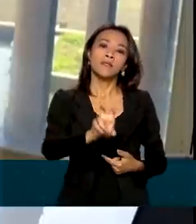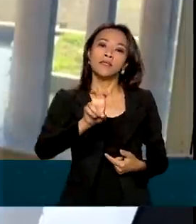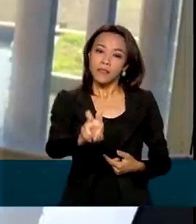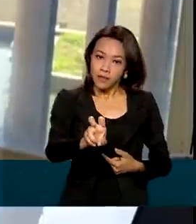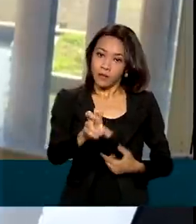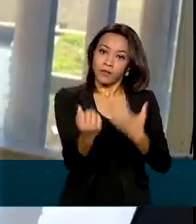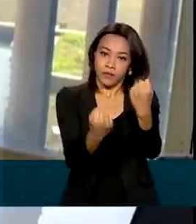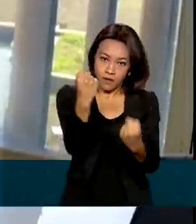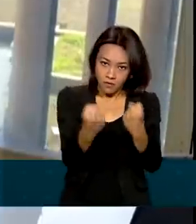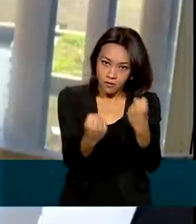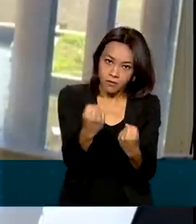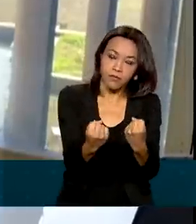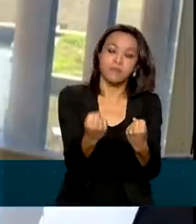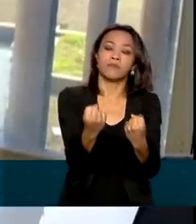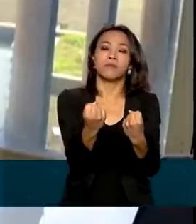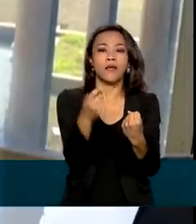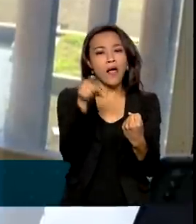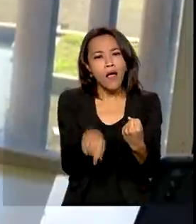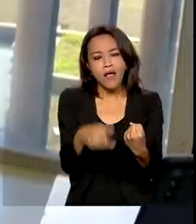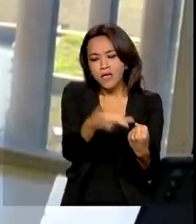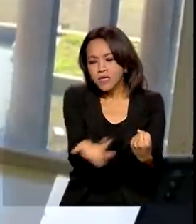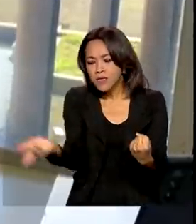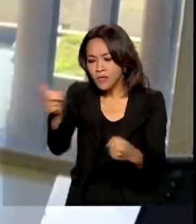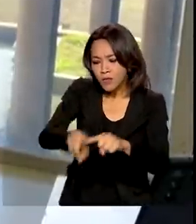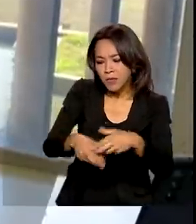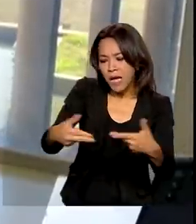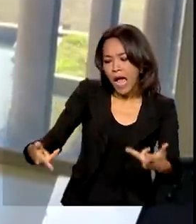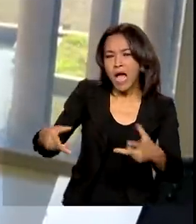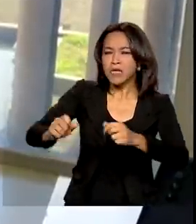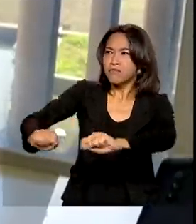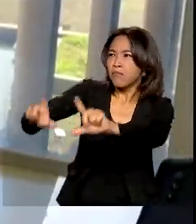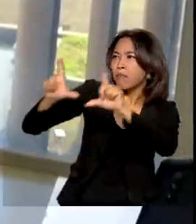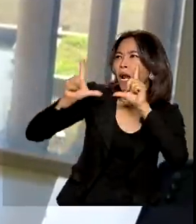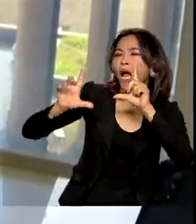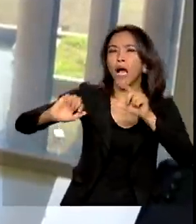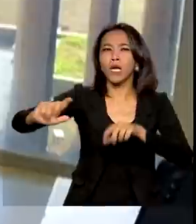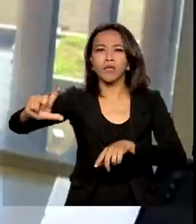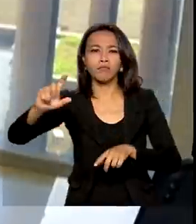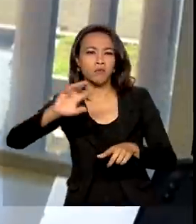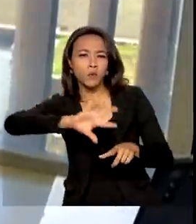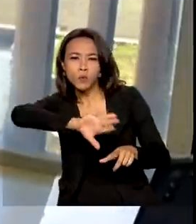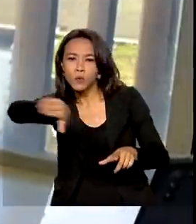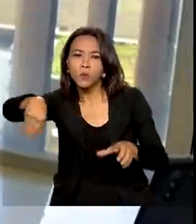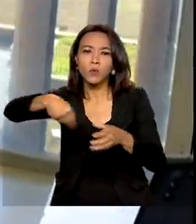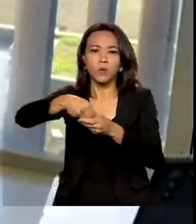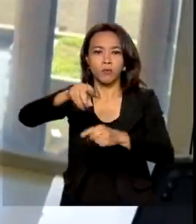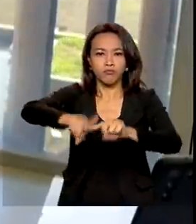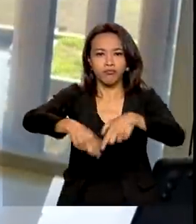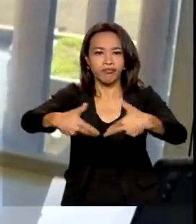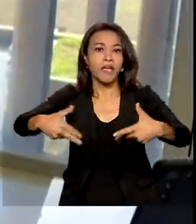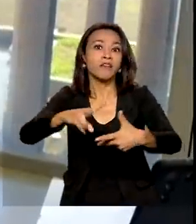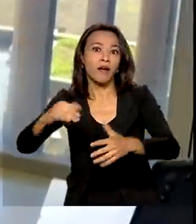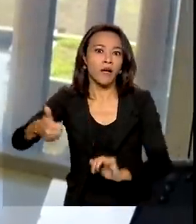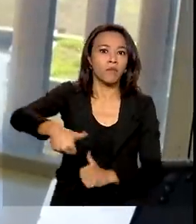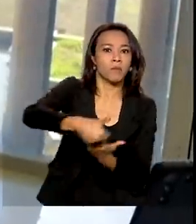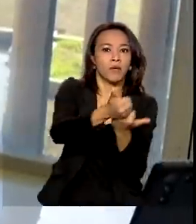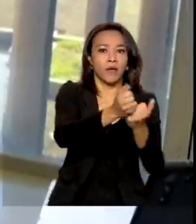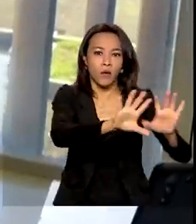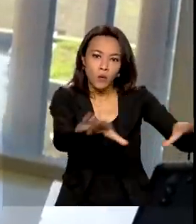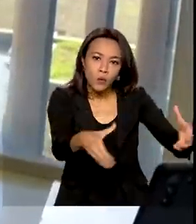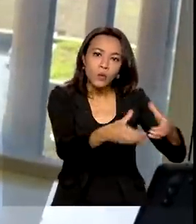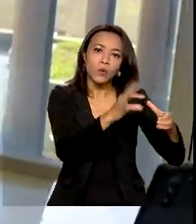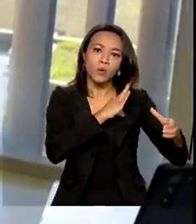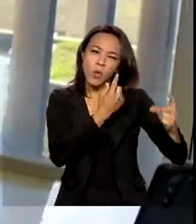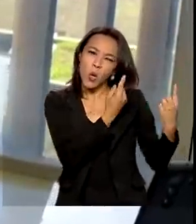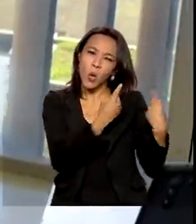viaturas. São equipamentos, placas, OVNs, que vão estar ajudando ao nosso operador de fronteira no